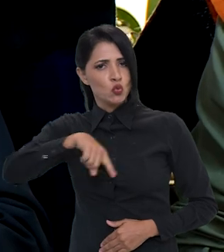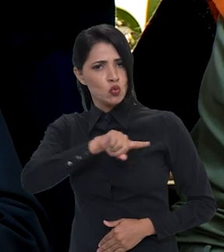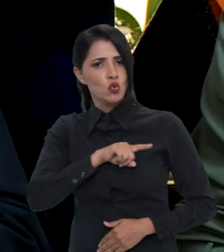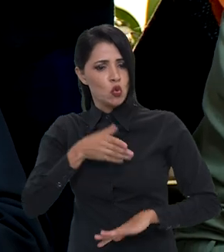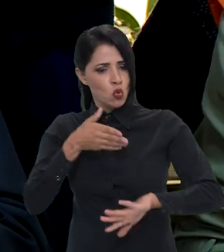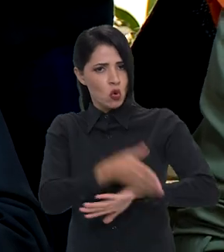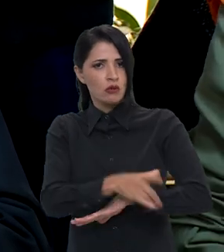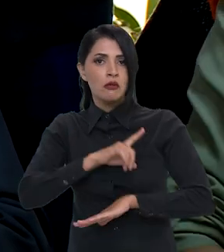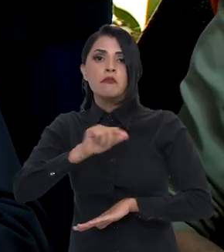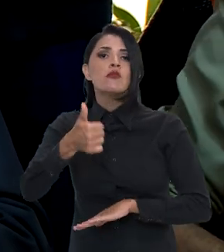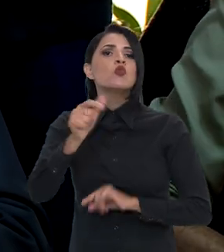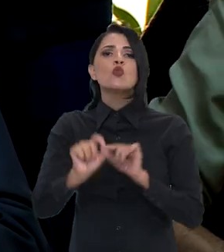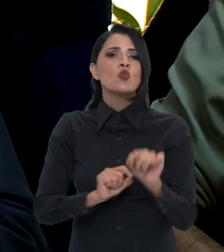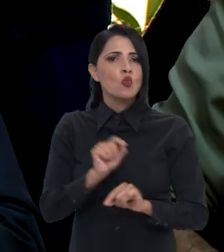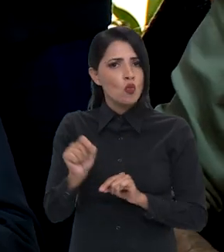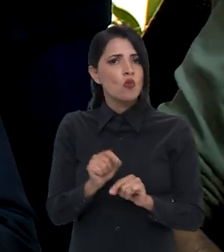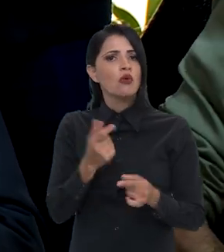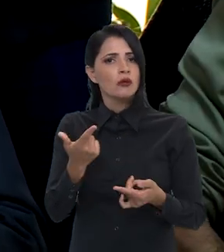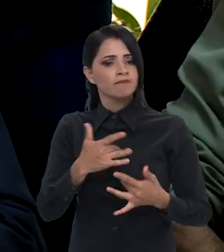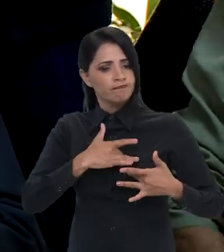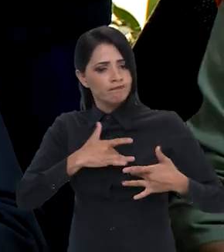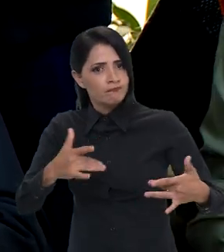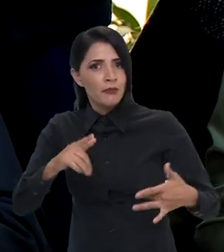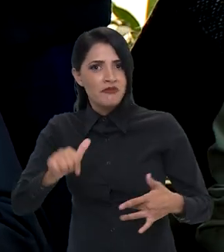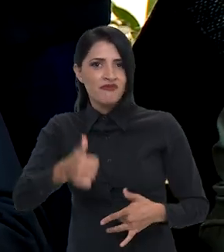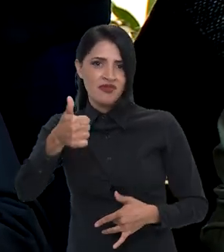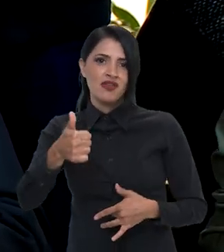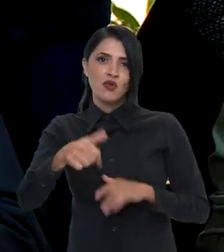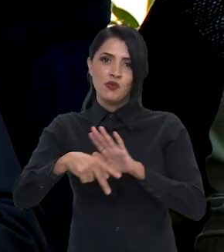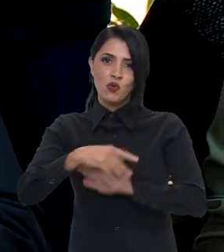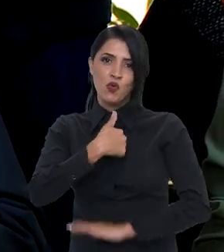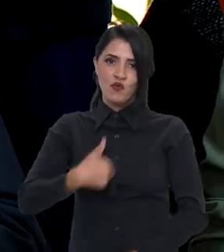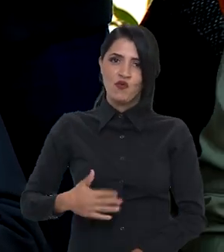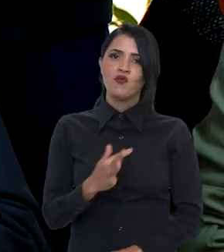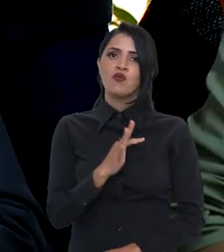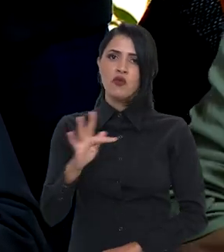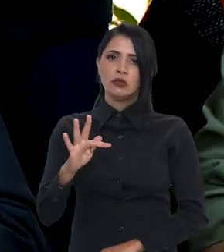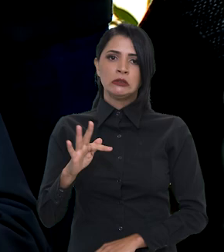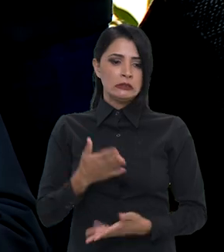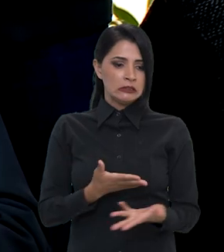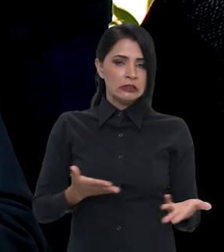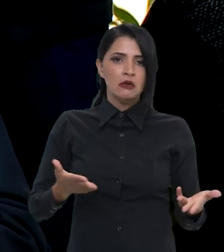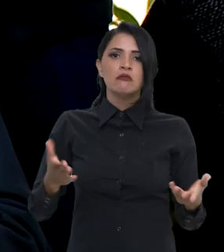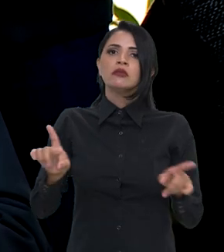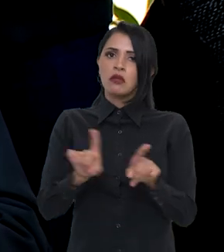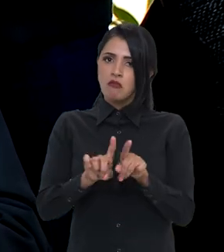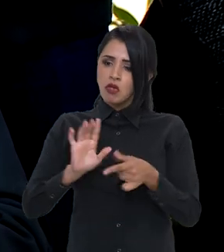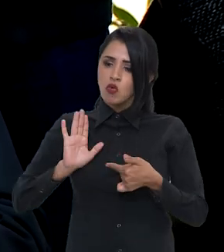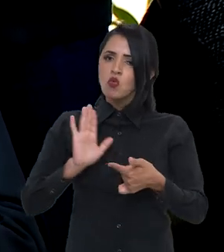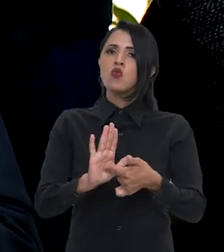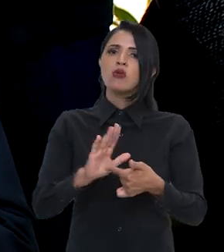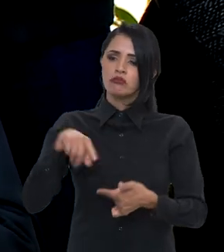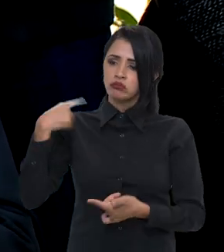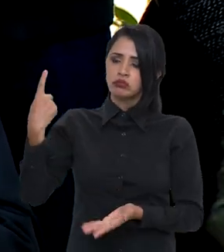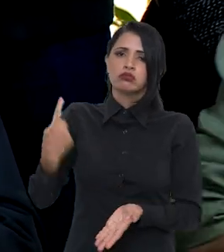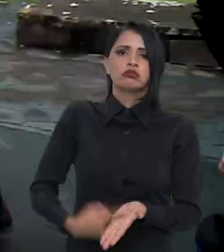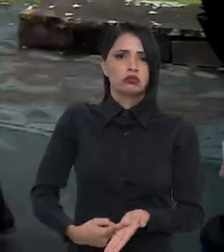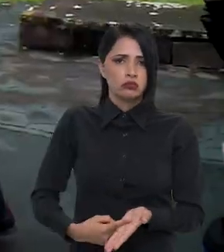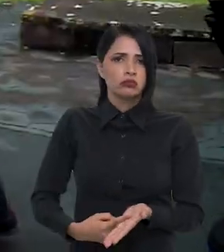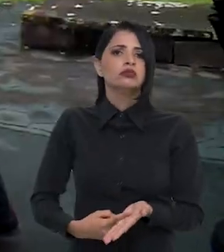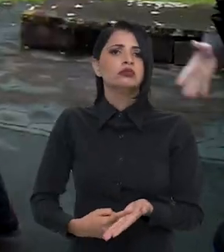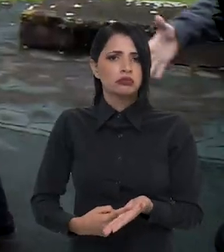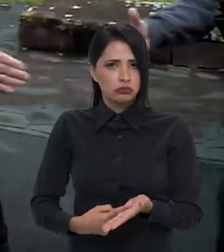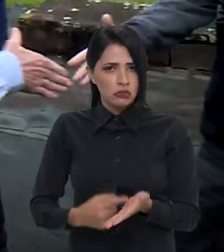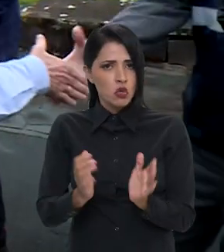nós estamos aqui, em primeiro lugar, para trazer a solidariedade do governo federal, mas também demonstrar esse